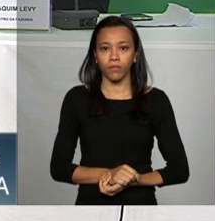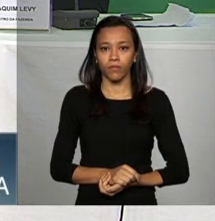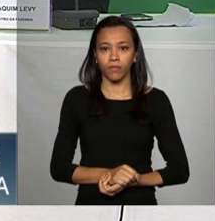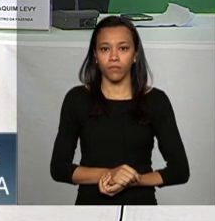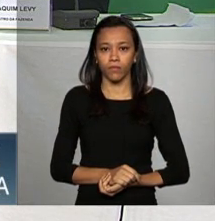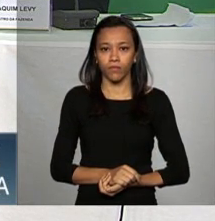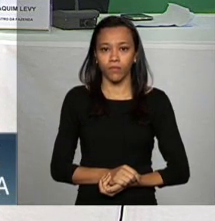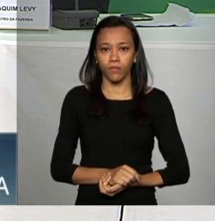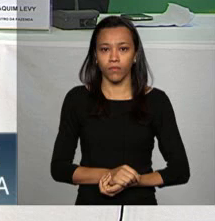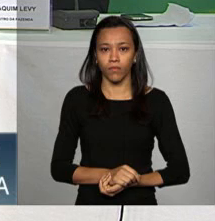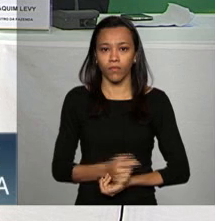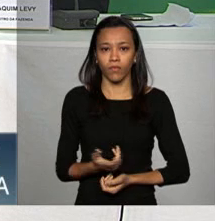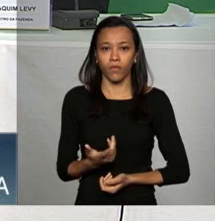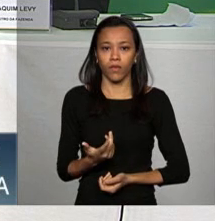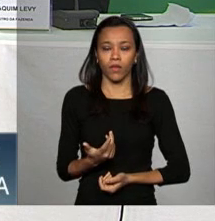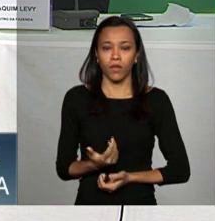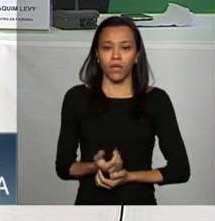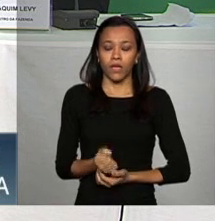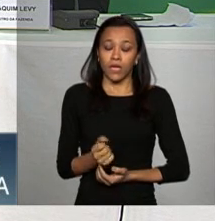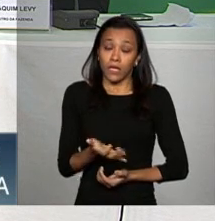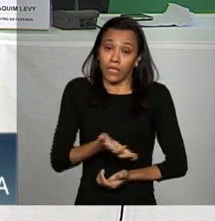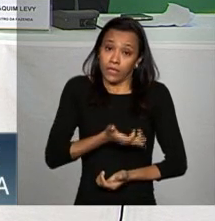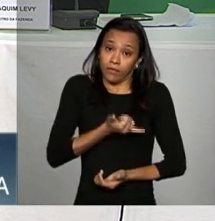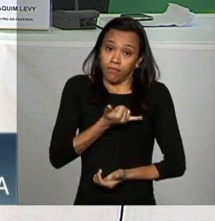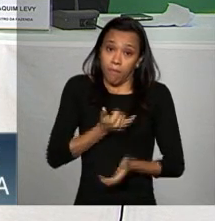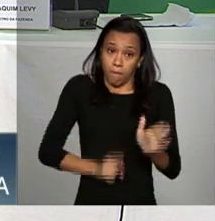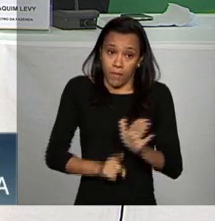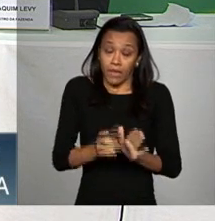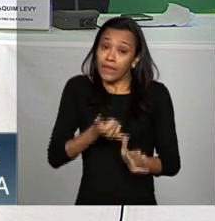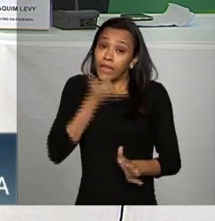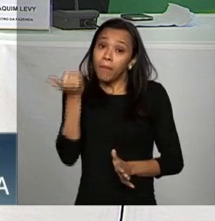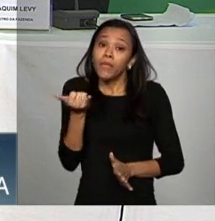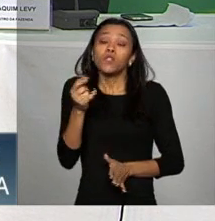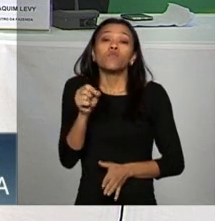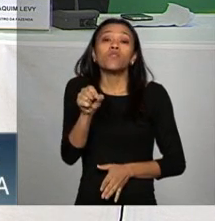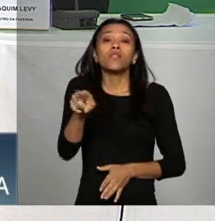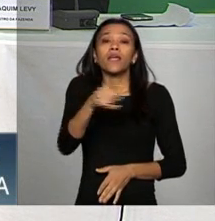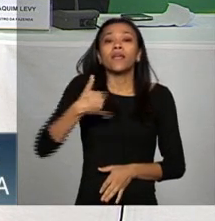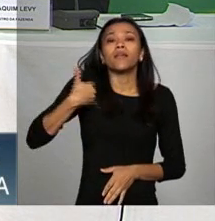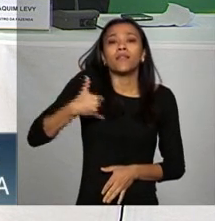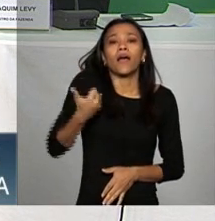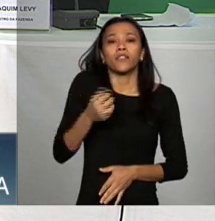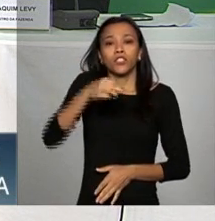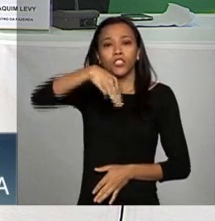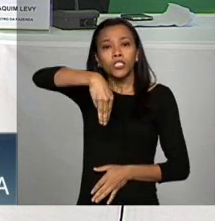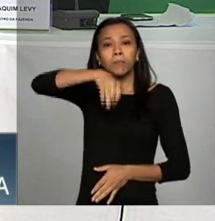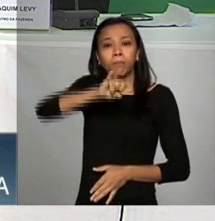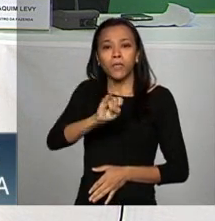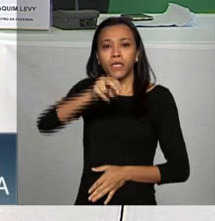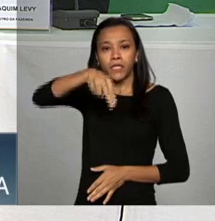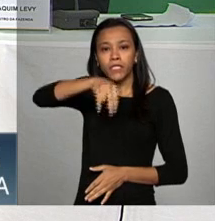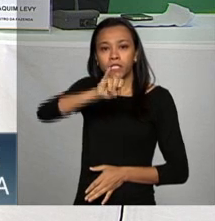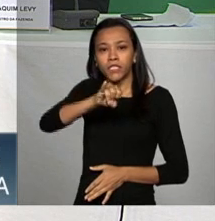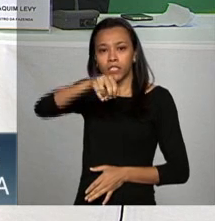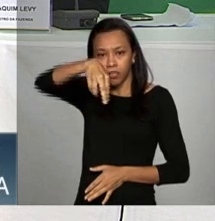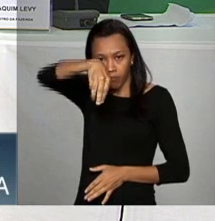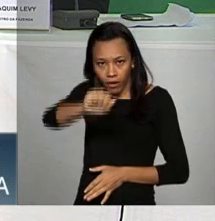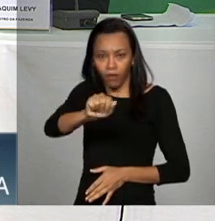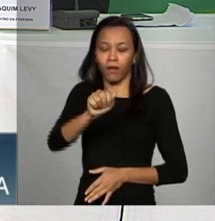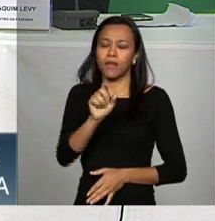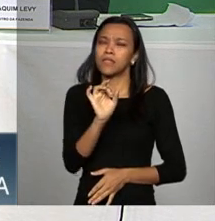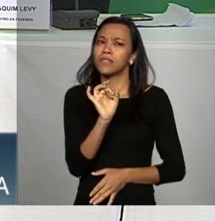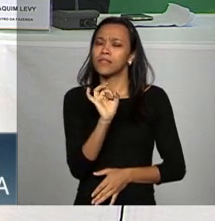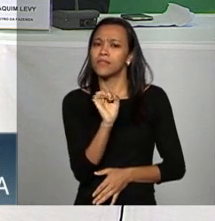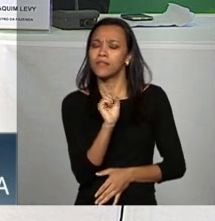se for pelo fator não gente depende do que vocês entendem o que é idade mínima pelo que eu entendi que você perguntou é se